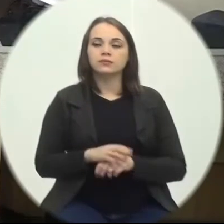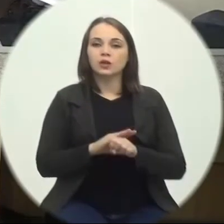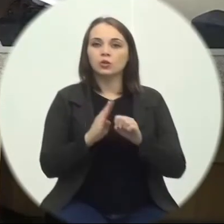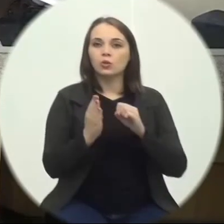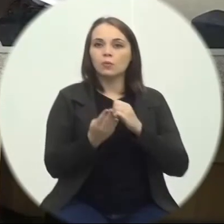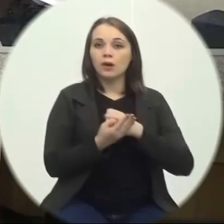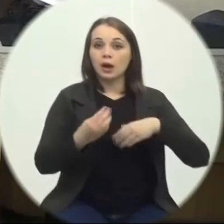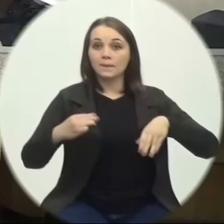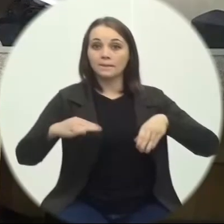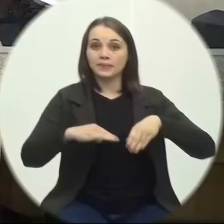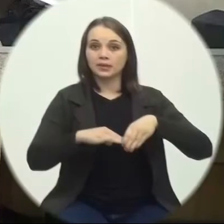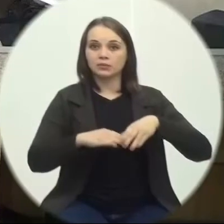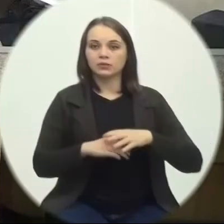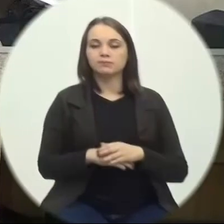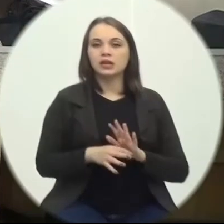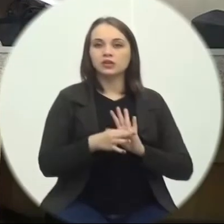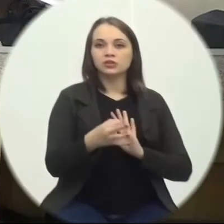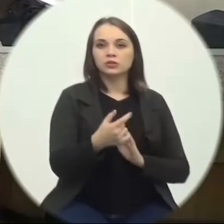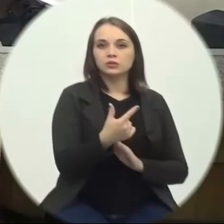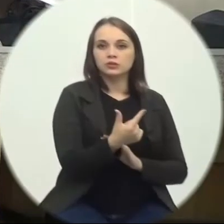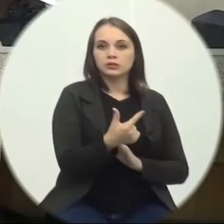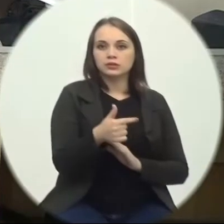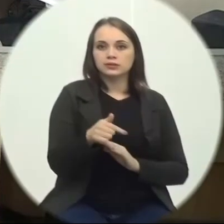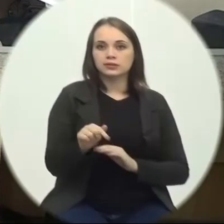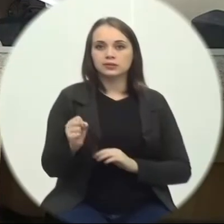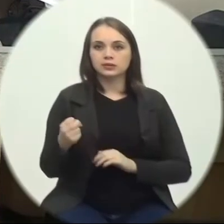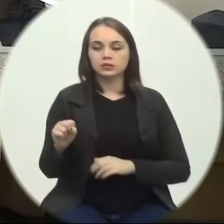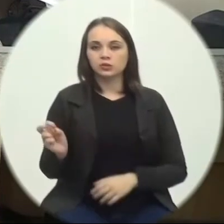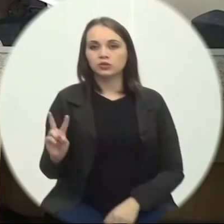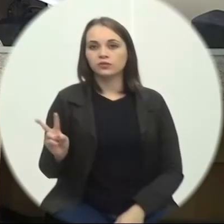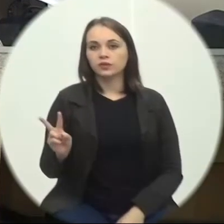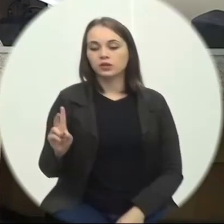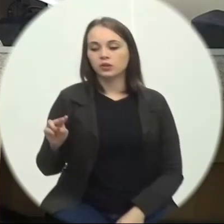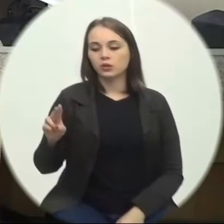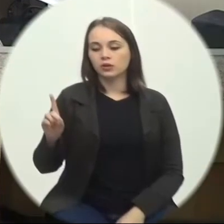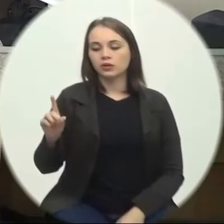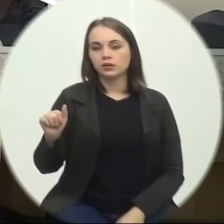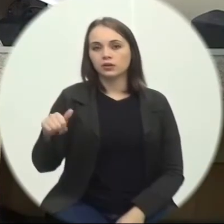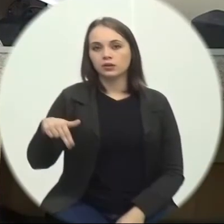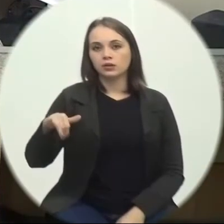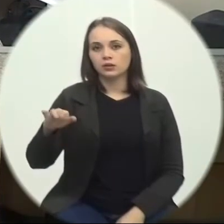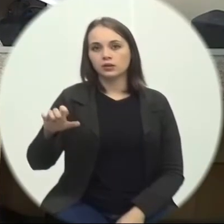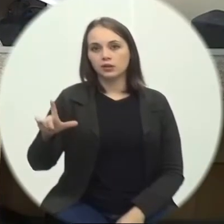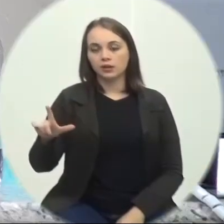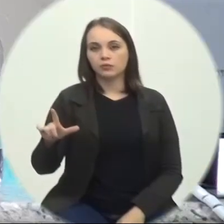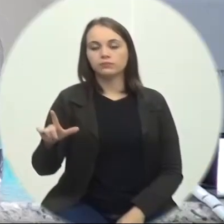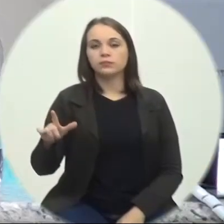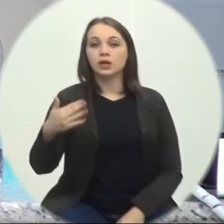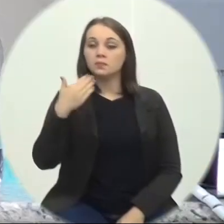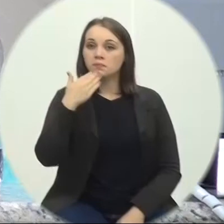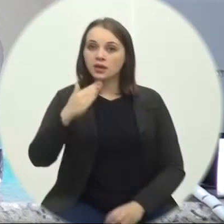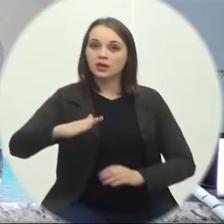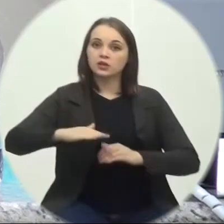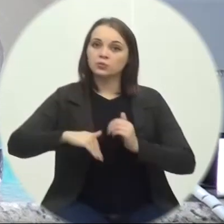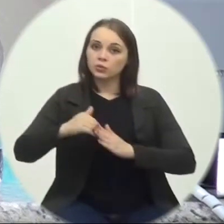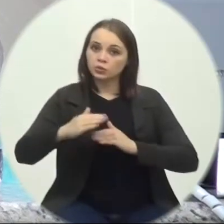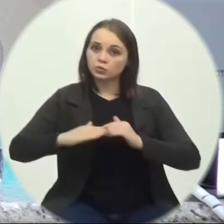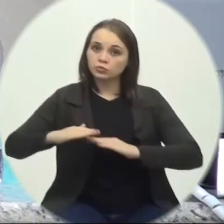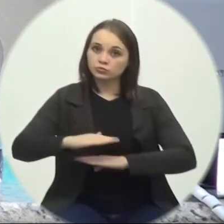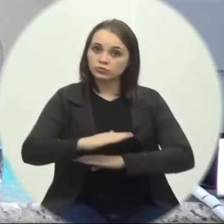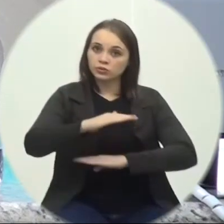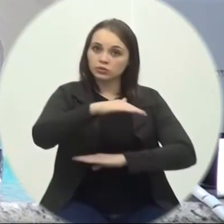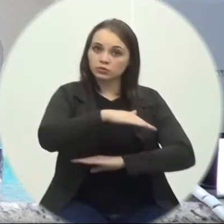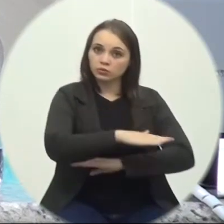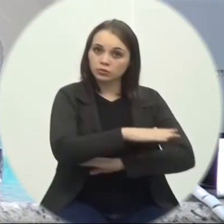Bairro Mina do Mato Indicação 278-2021 Autor Vereador Daniel Antunes Construção De uma Lombada Na rua Clarinda